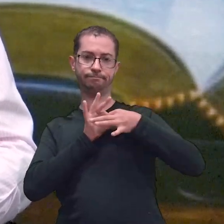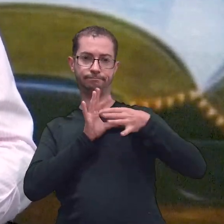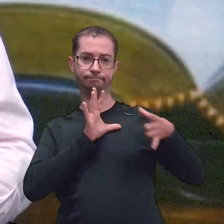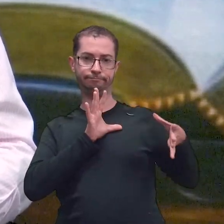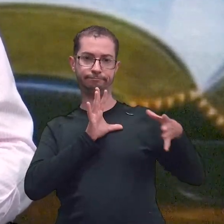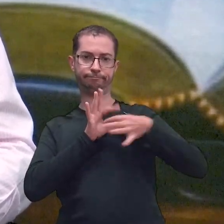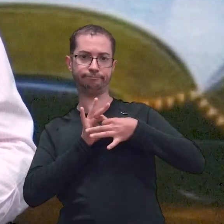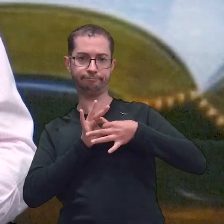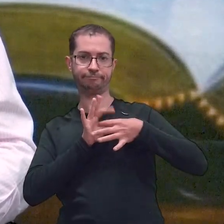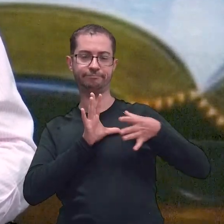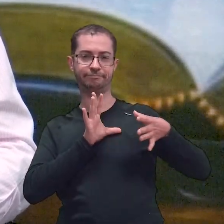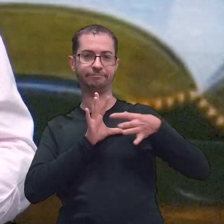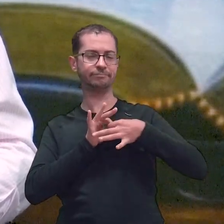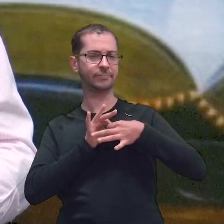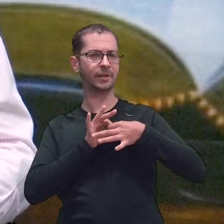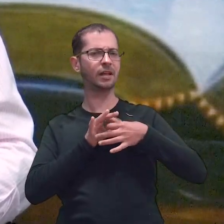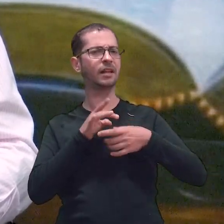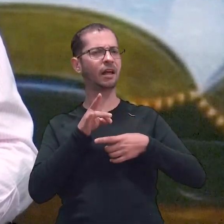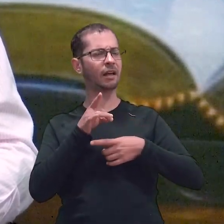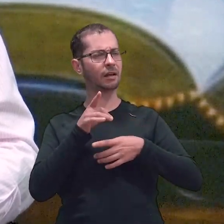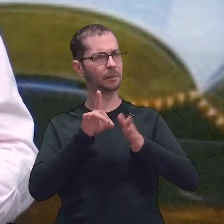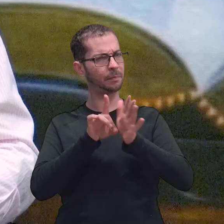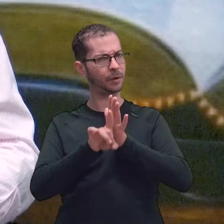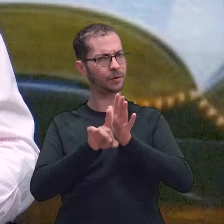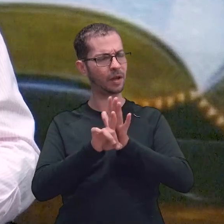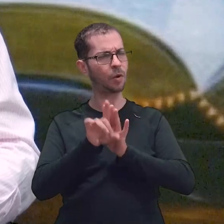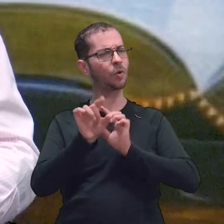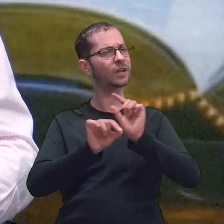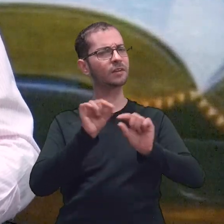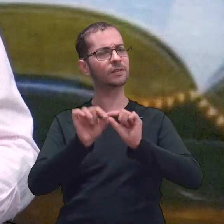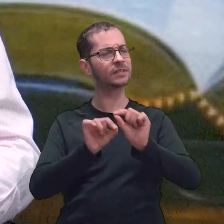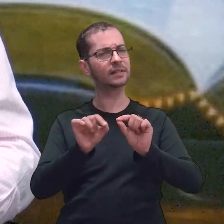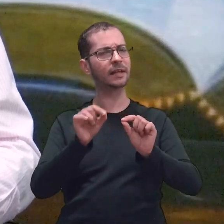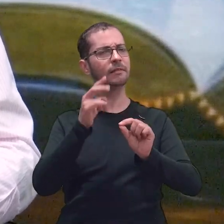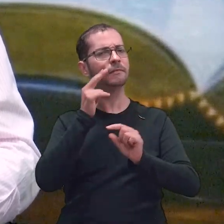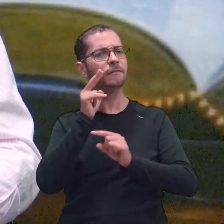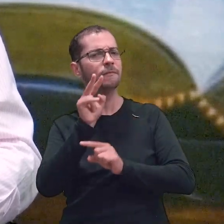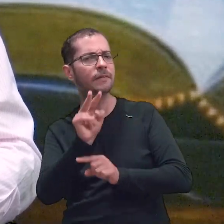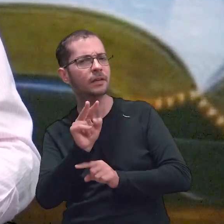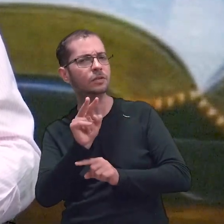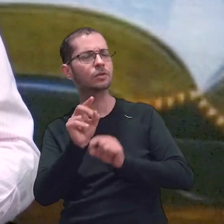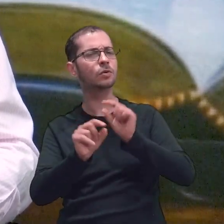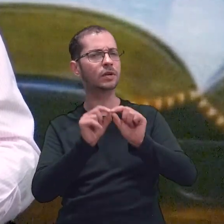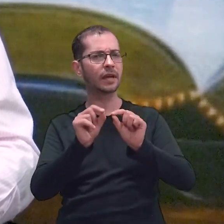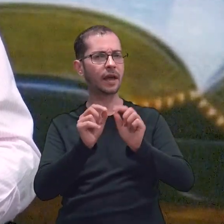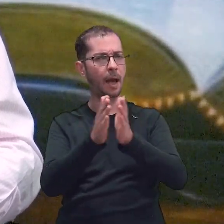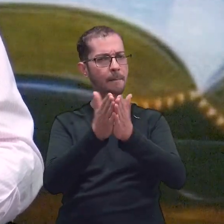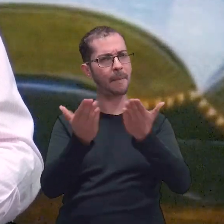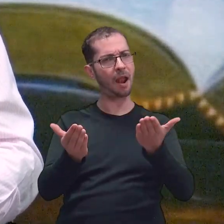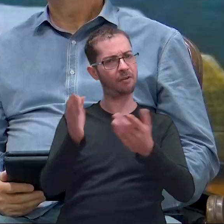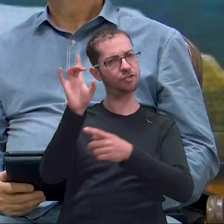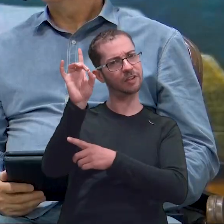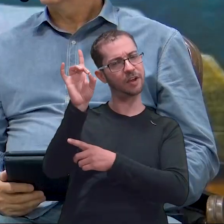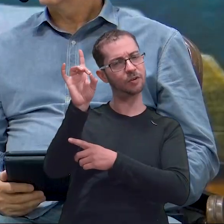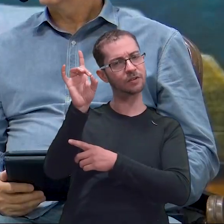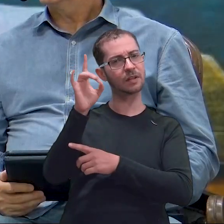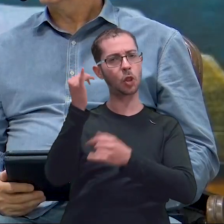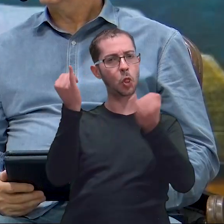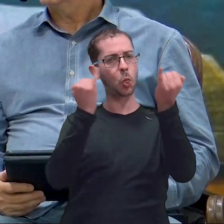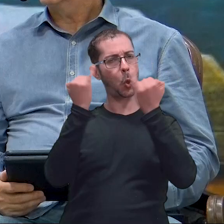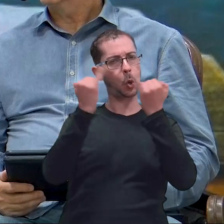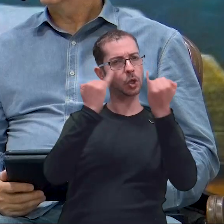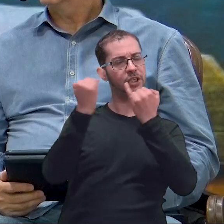Tem sido a palavra? Tem sido notícias? E aquilo que a gente tem se alimentado, nós vamos colocar para fora. Então,